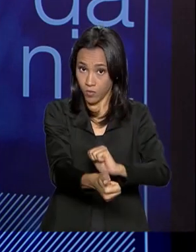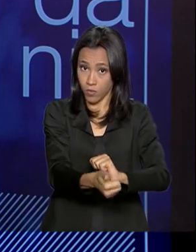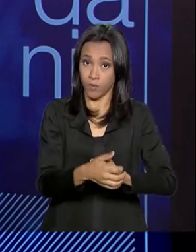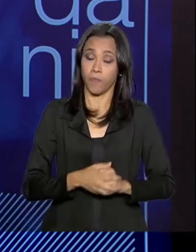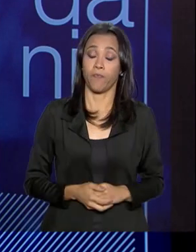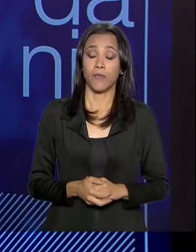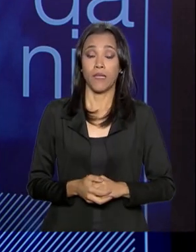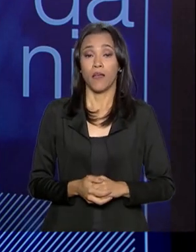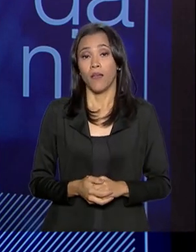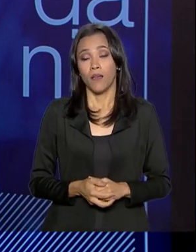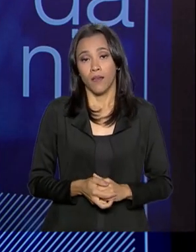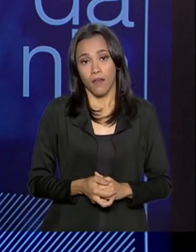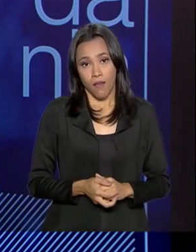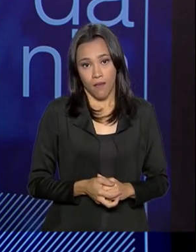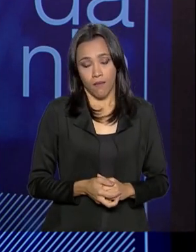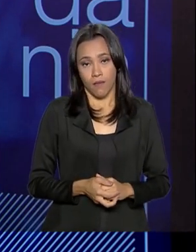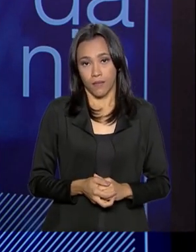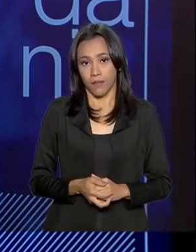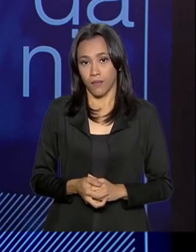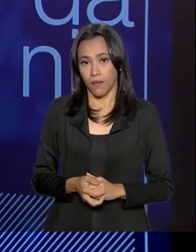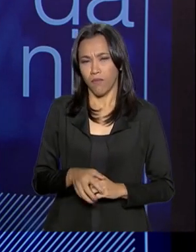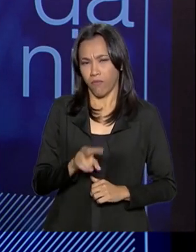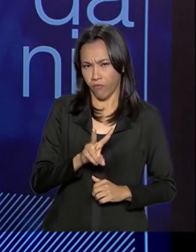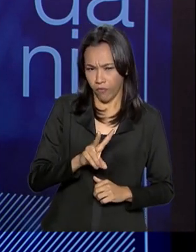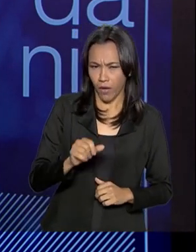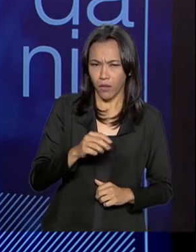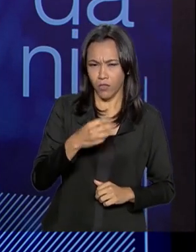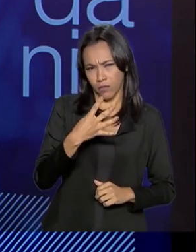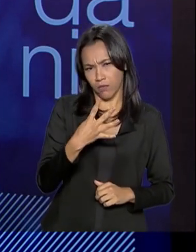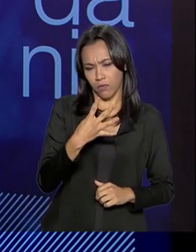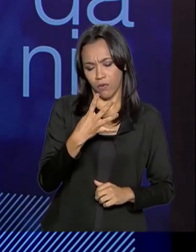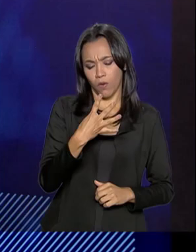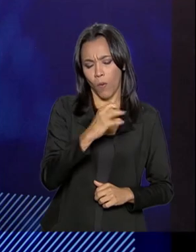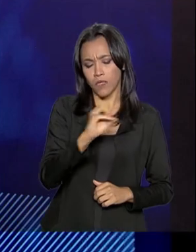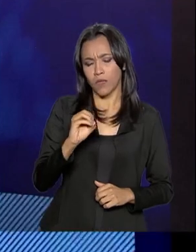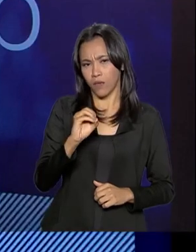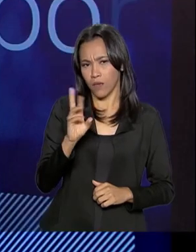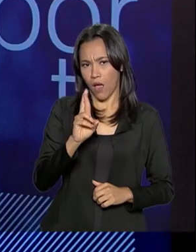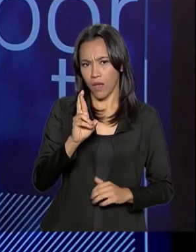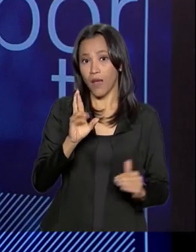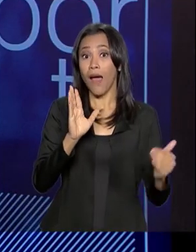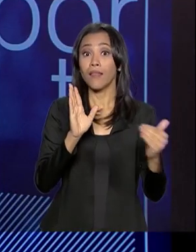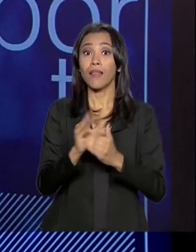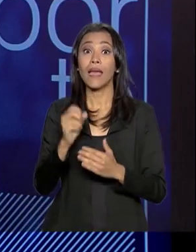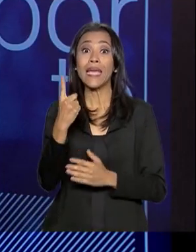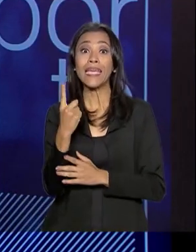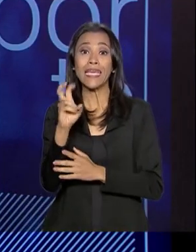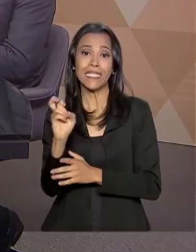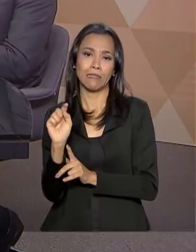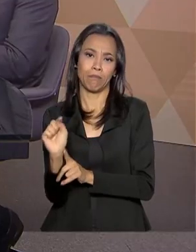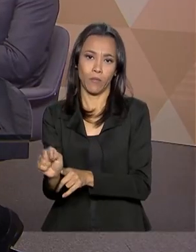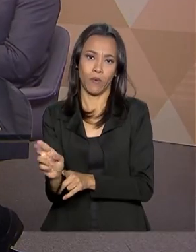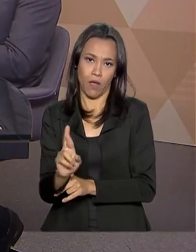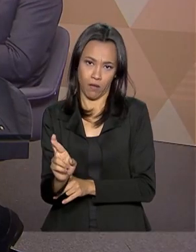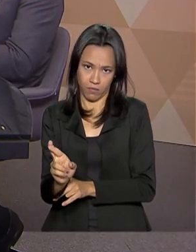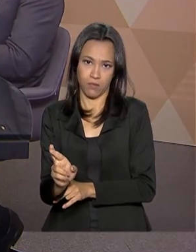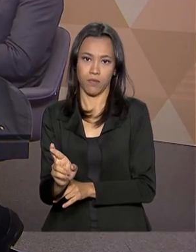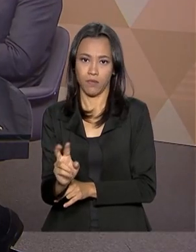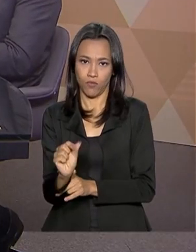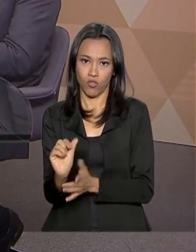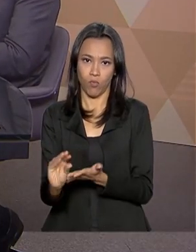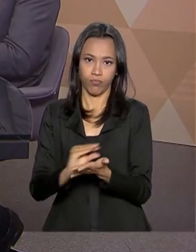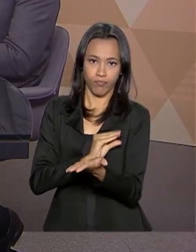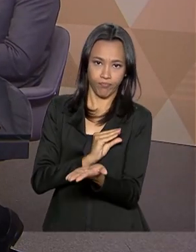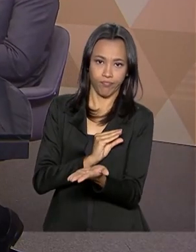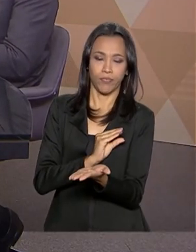E há uma, vai de 400 reais, mais ou menos, até 15 mil reais. Um atleta de